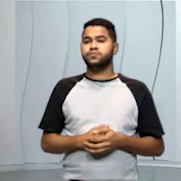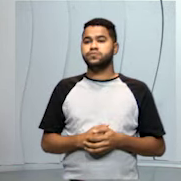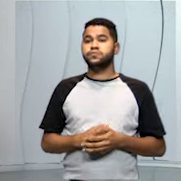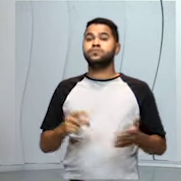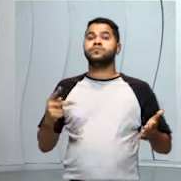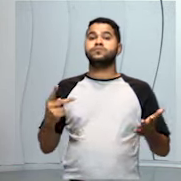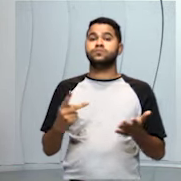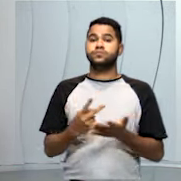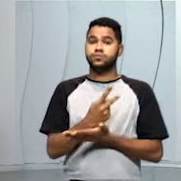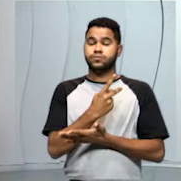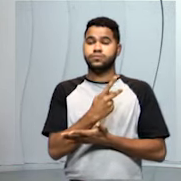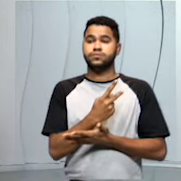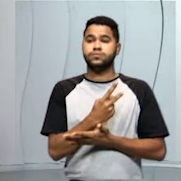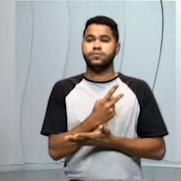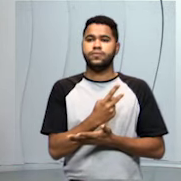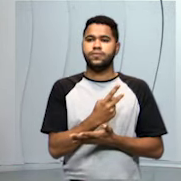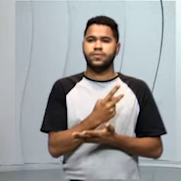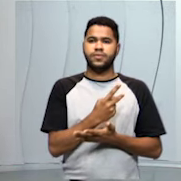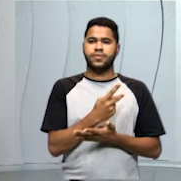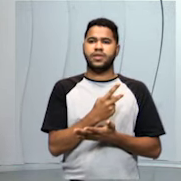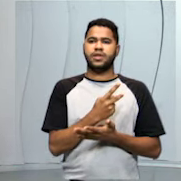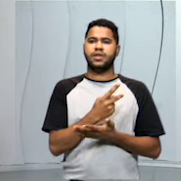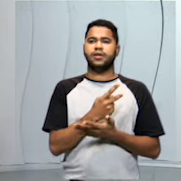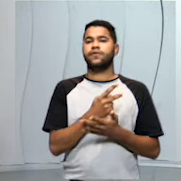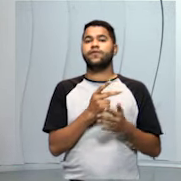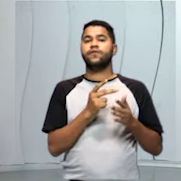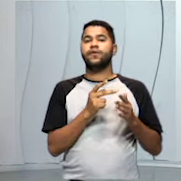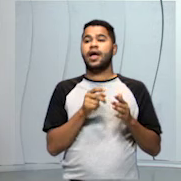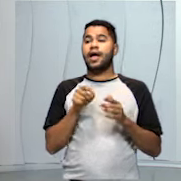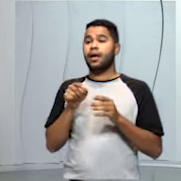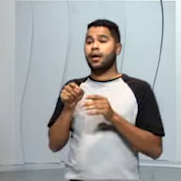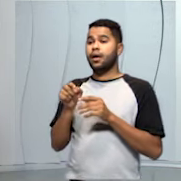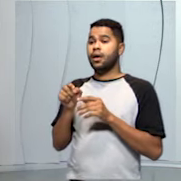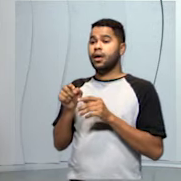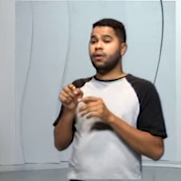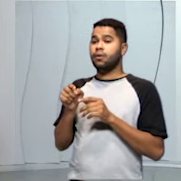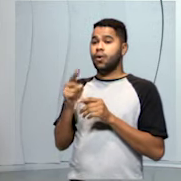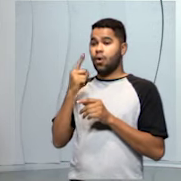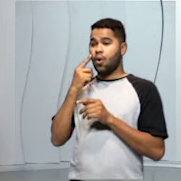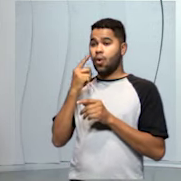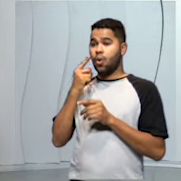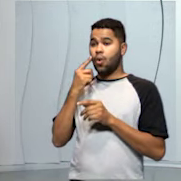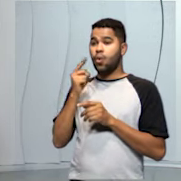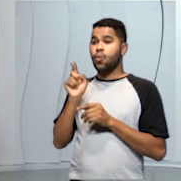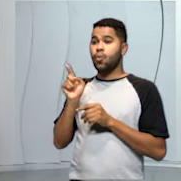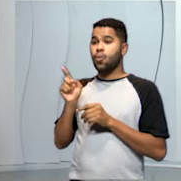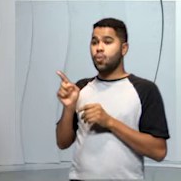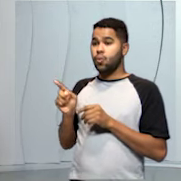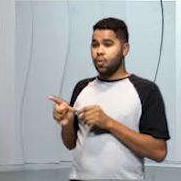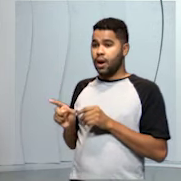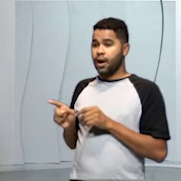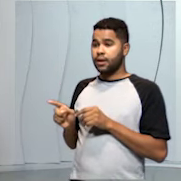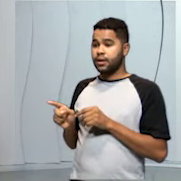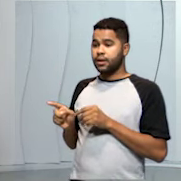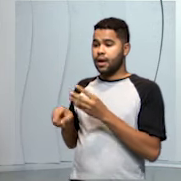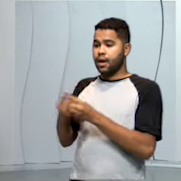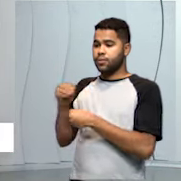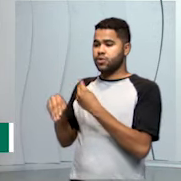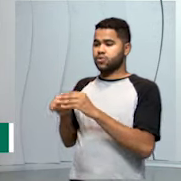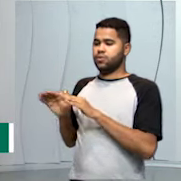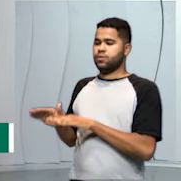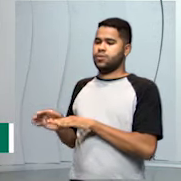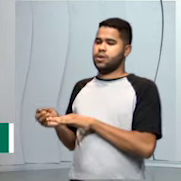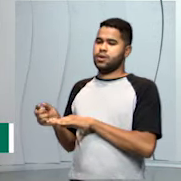isso acontece, ela deixou para trás a mistura que estava nela.